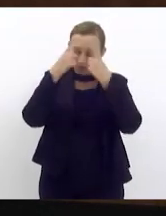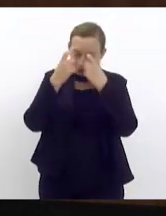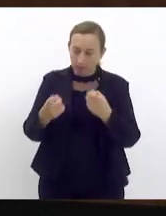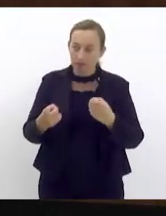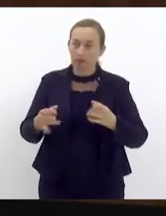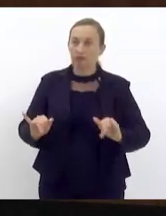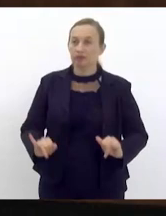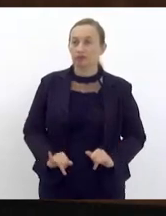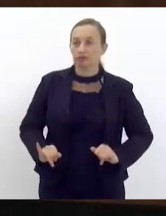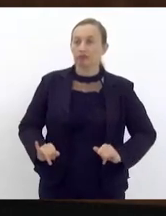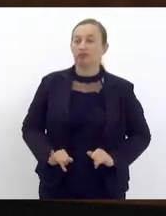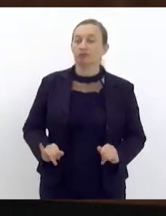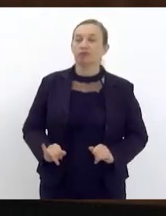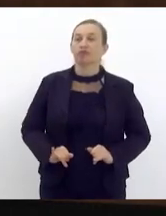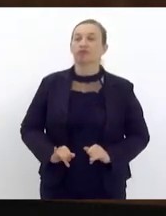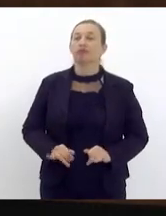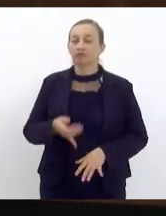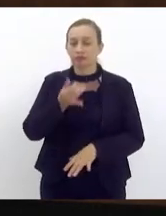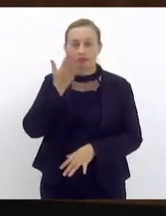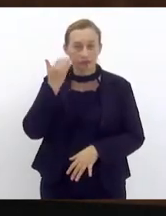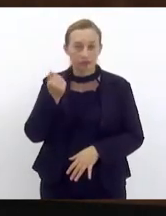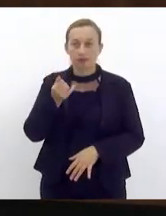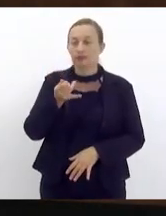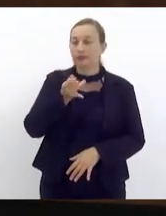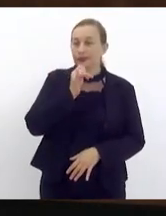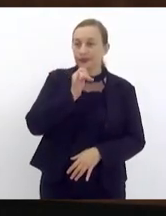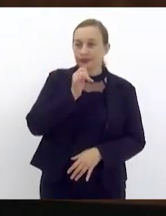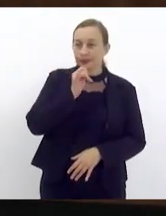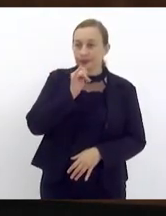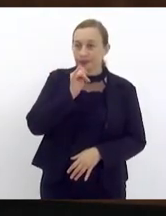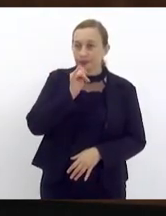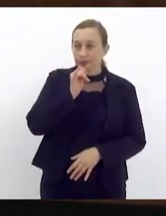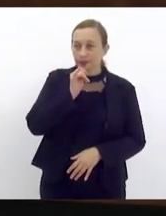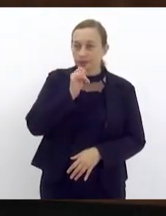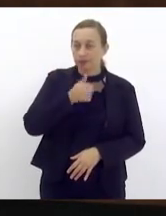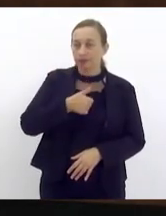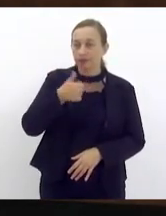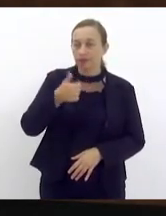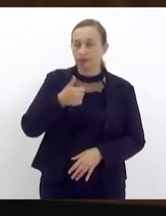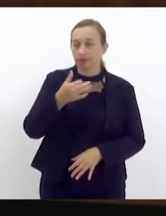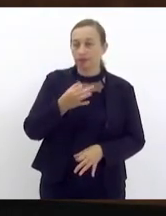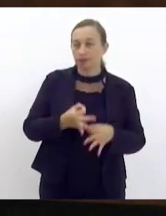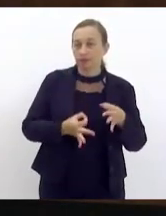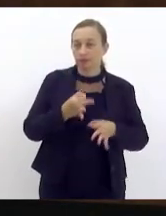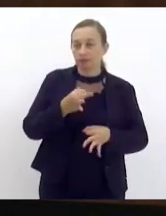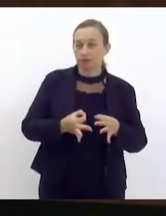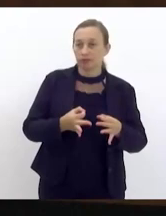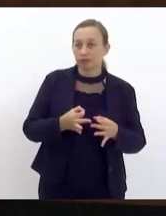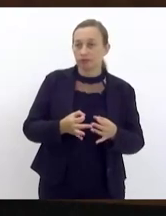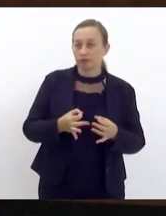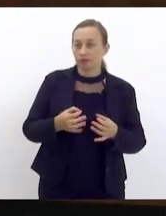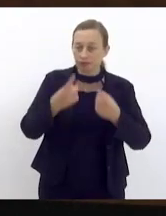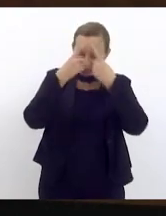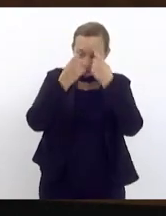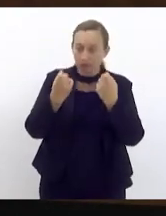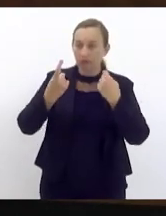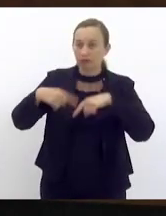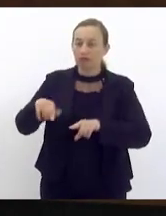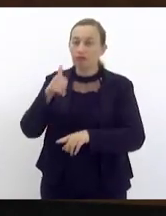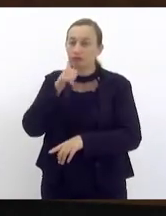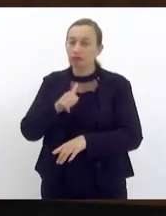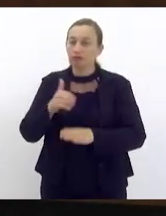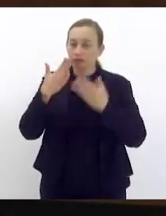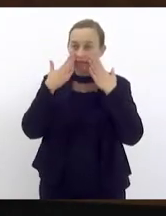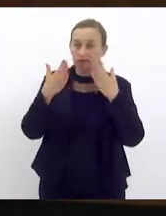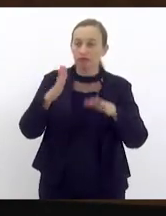porque a gente sabe que por exemplo apenas aqui no primeiro juizado da violência contra a mulher são apresentadas mais de